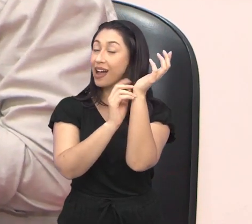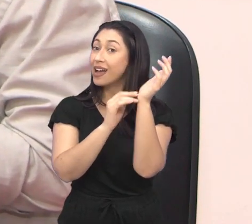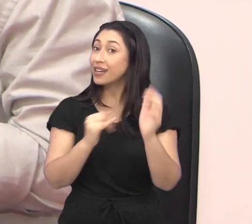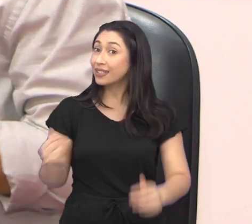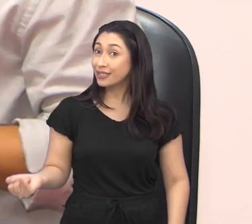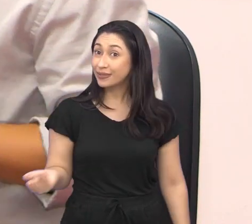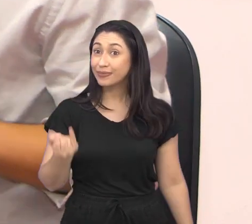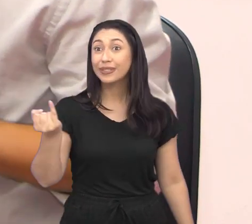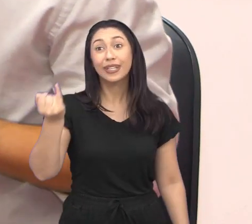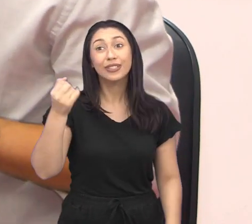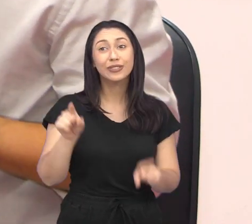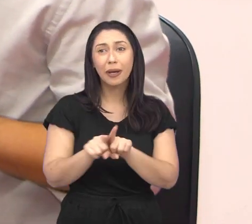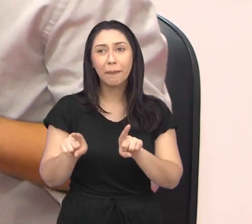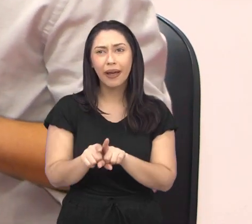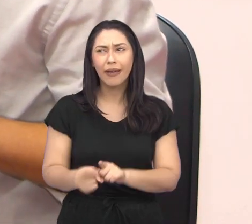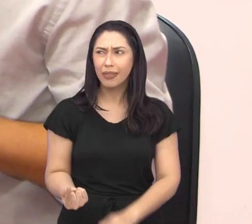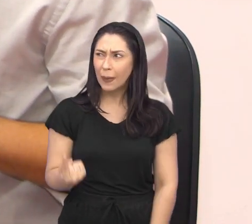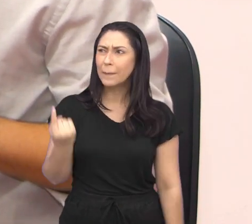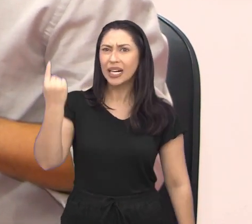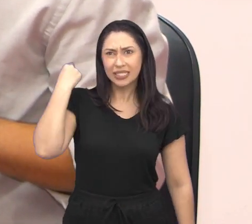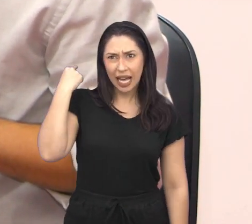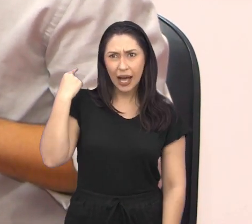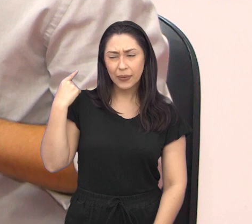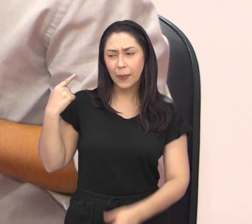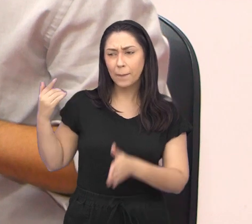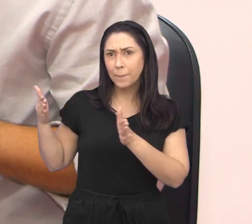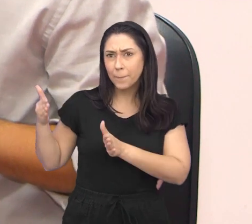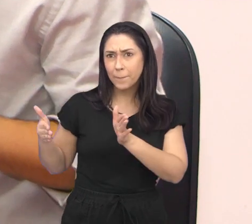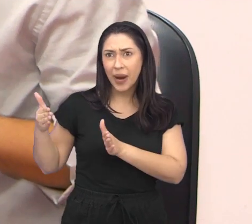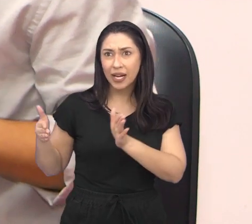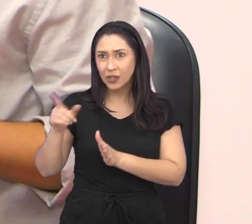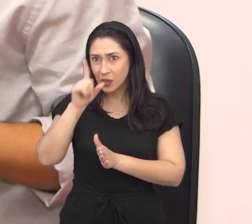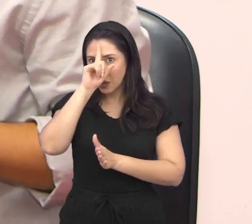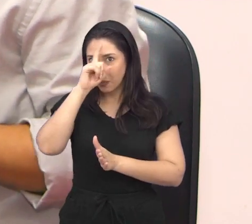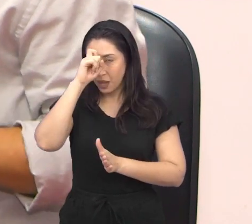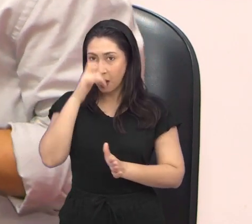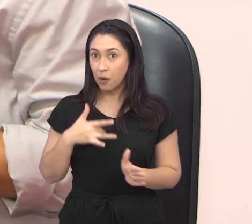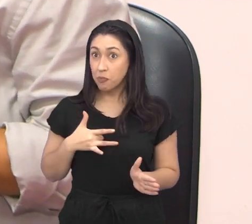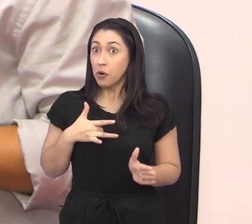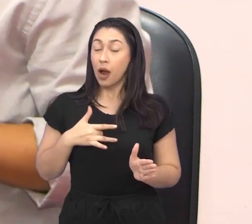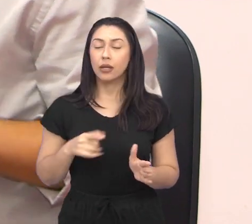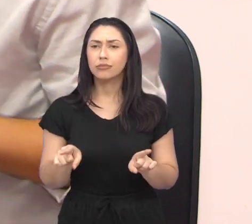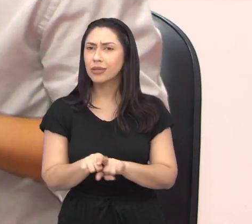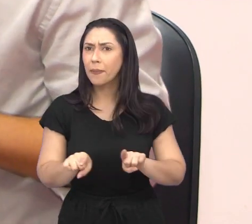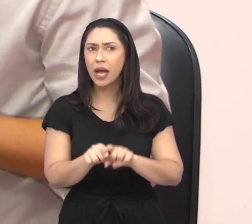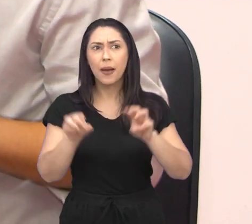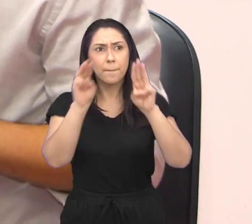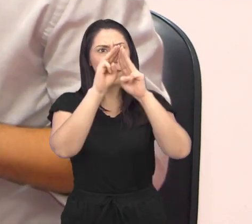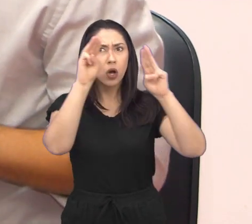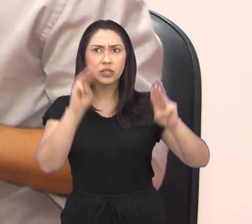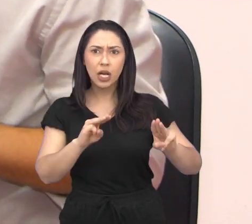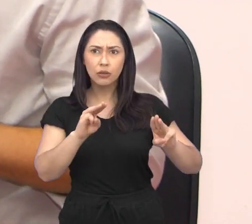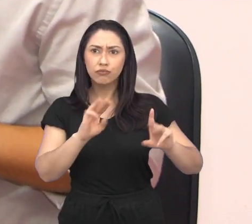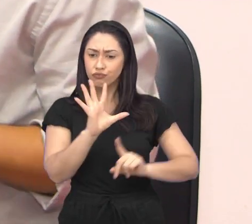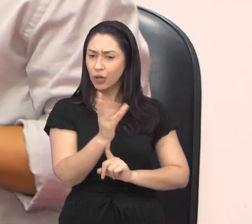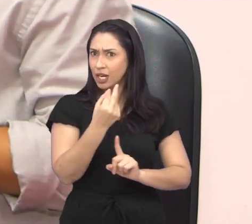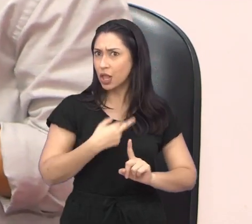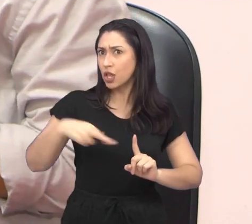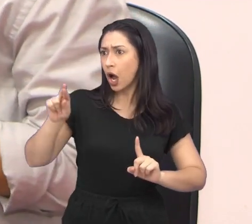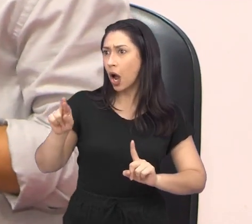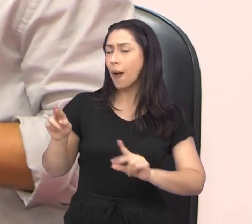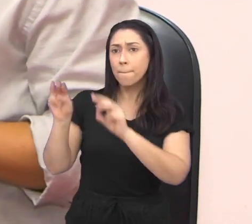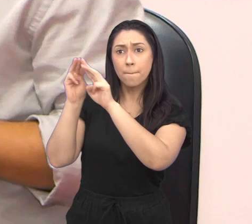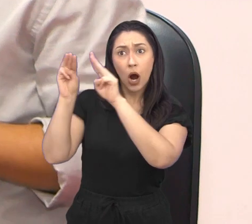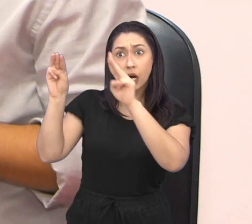Vicentino Aranha, importante para o desenvolvimento da época sanatorial da cidade. Tem ainda o Museu da Arte Sacra, o